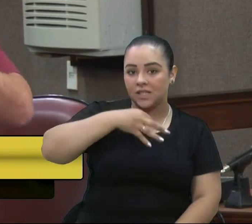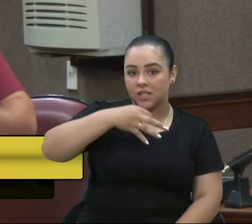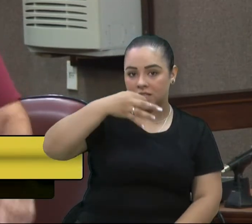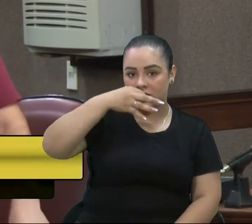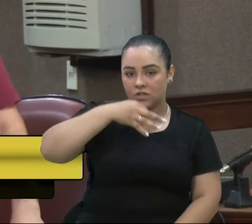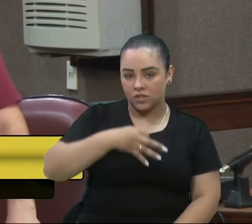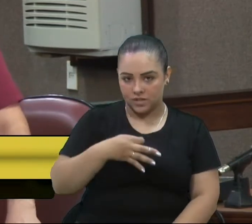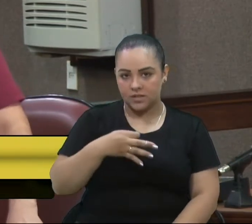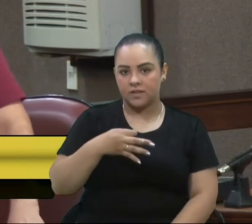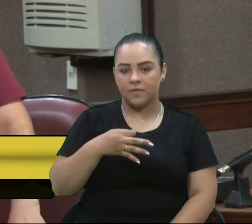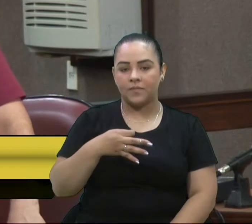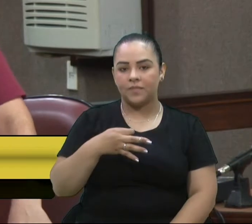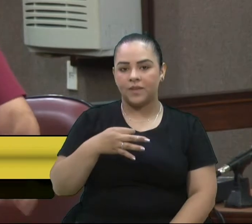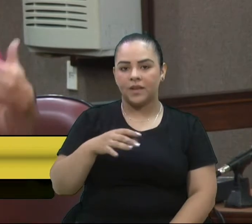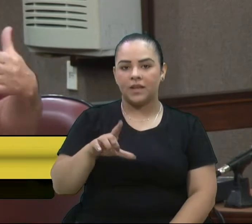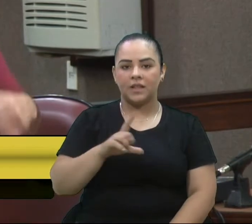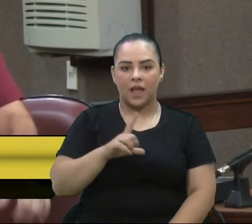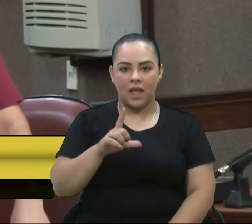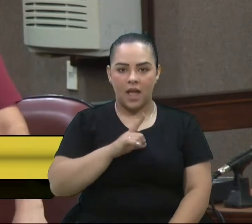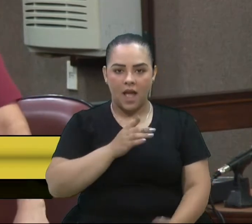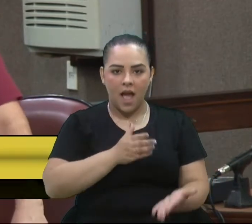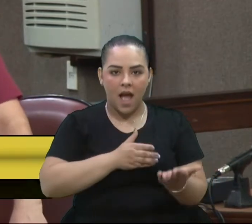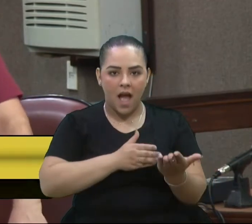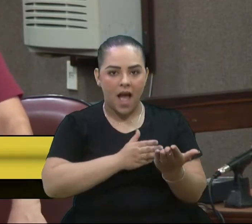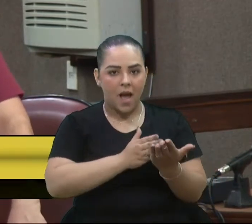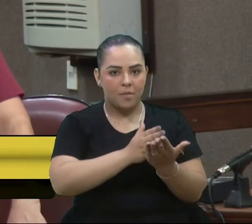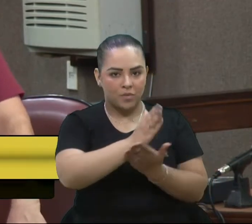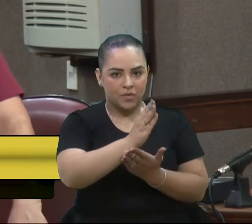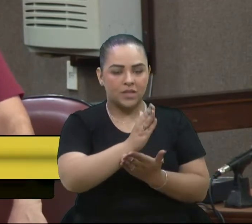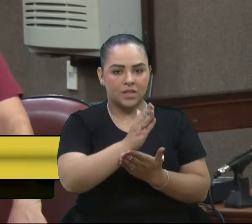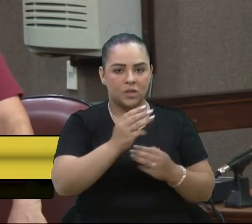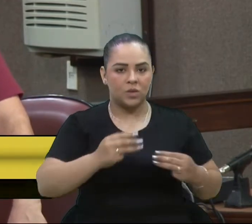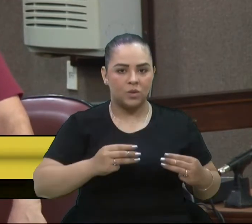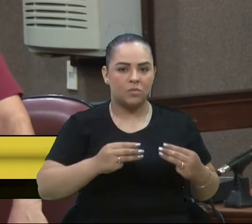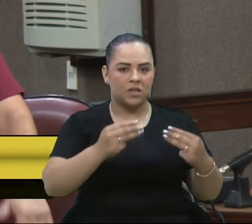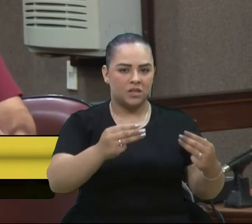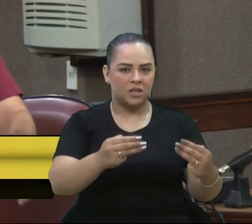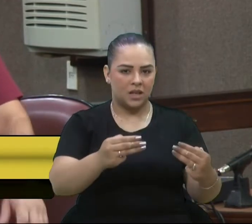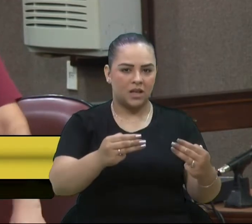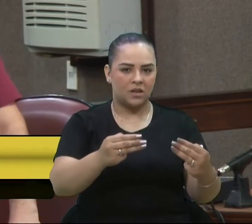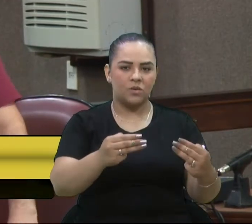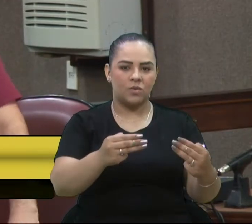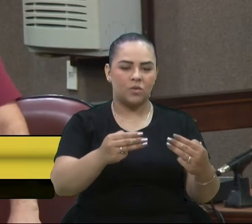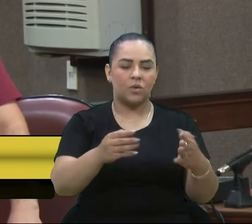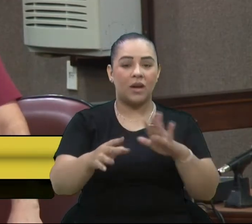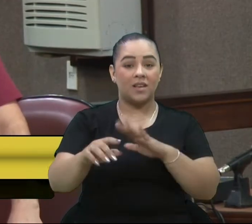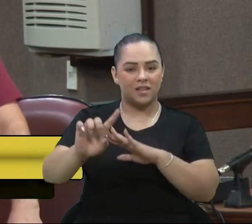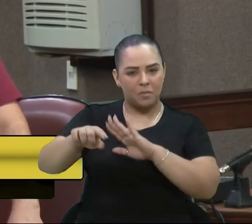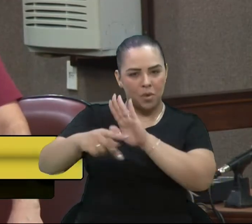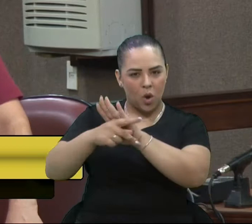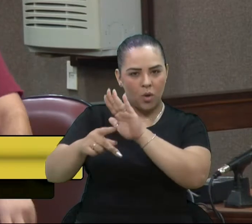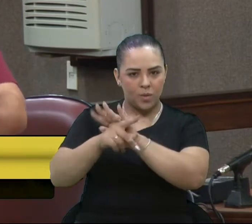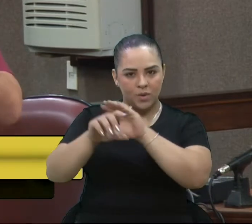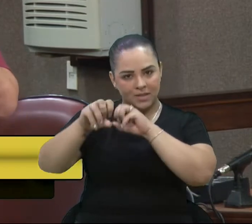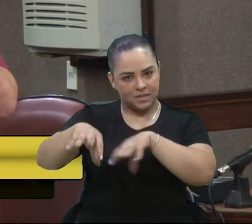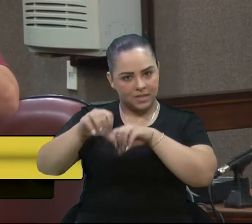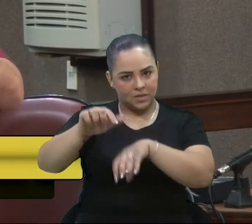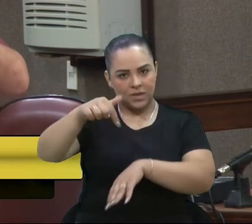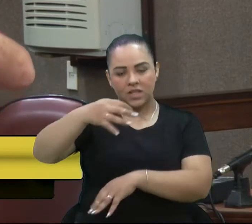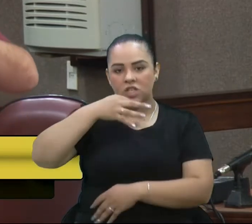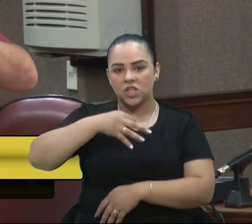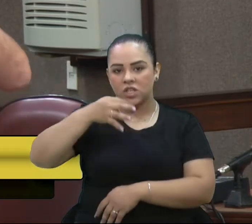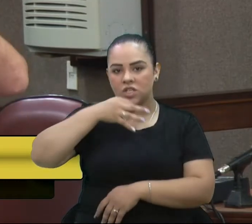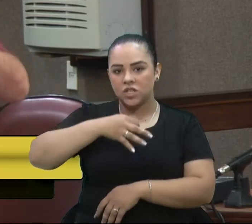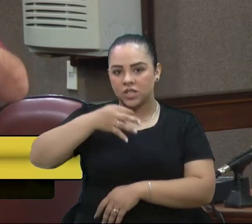com o aval do Ministério da Promotora de Educação aqui de Caxias do Sul, está dando